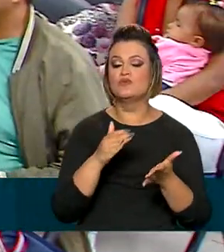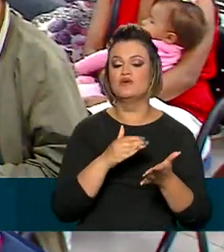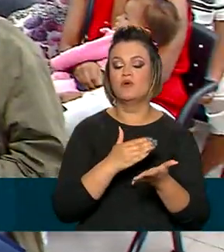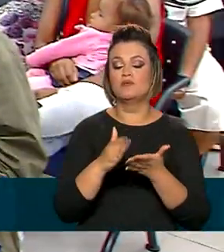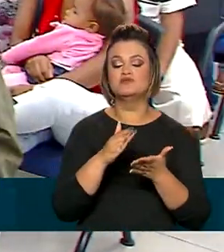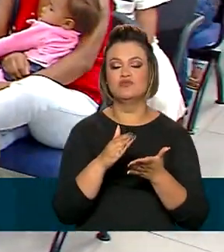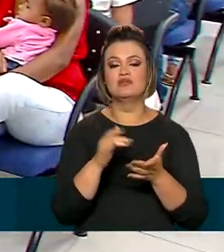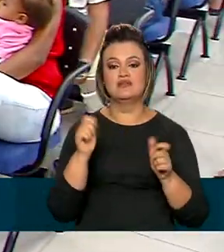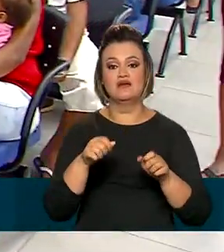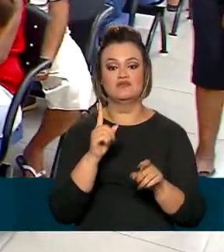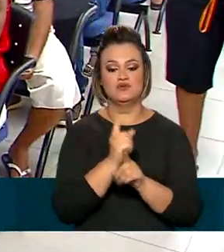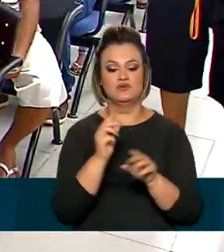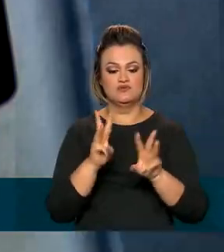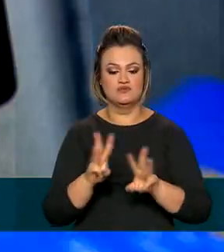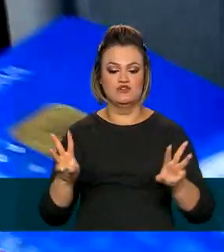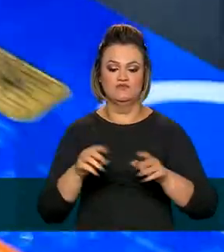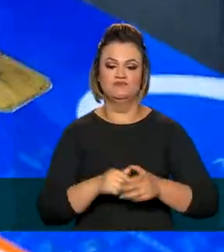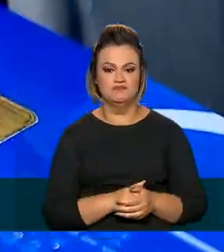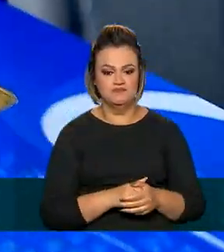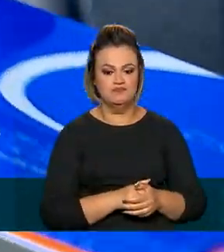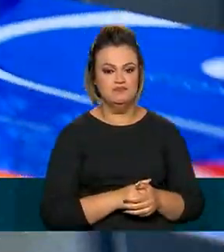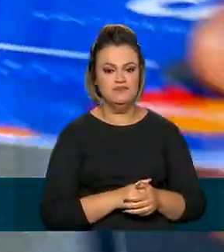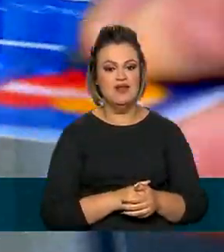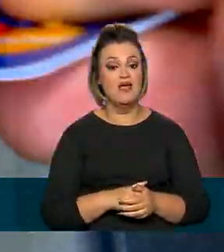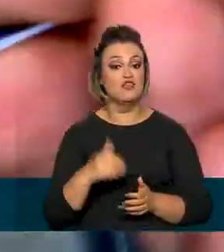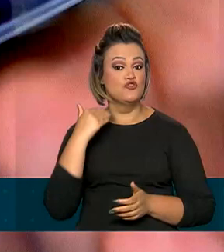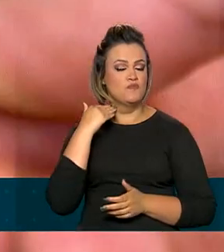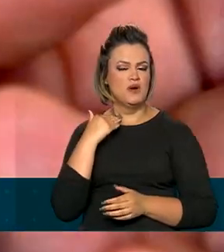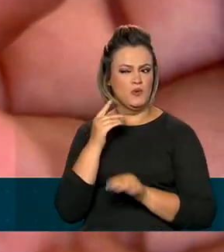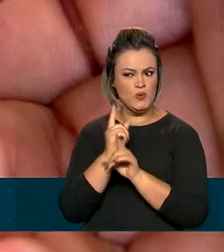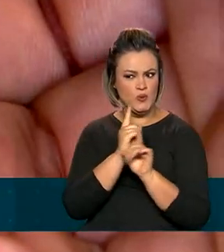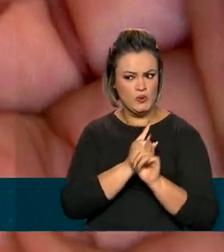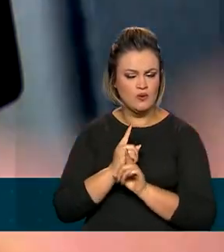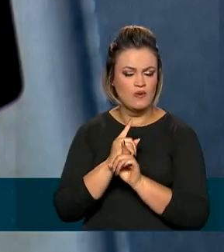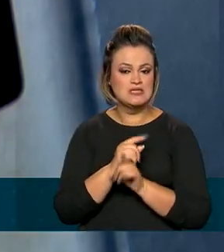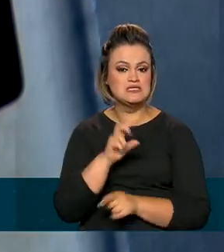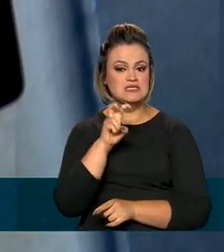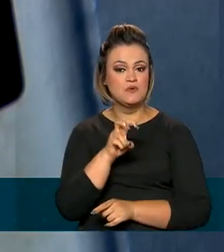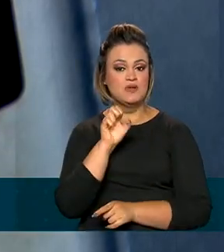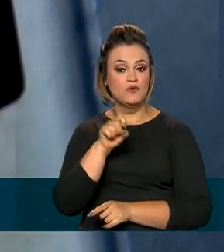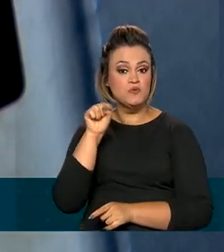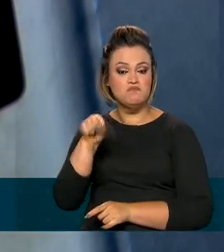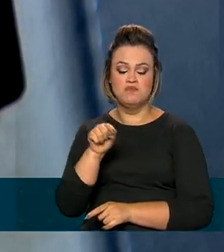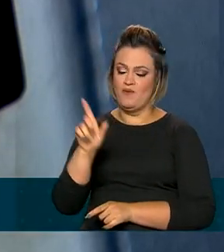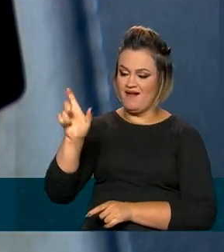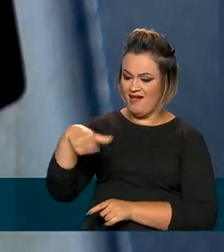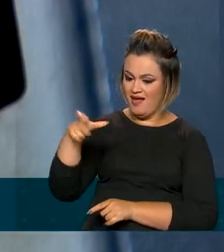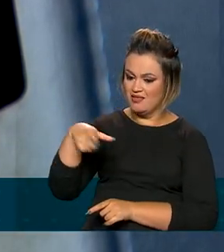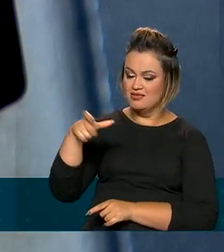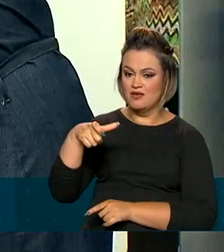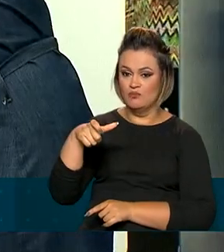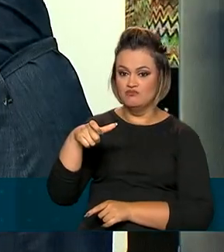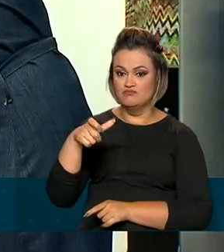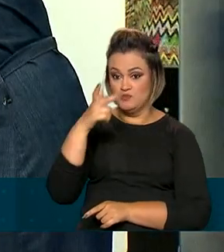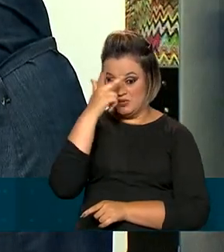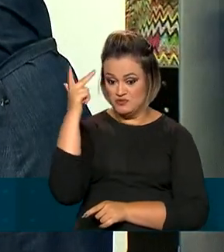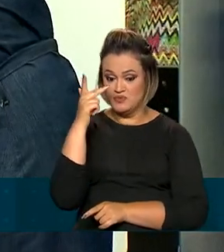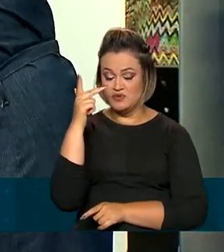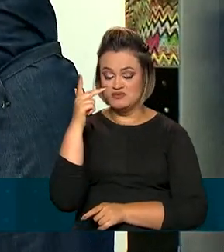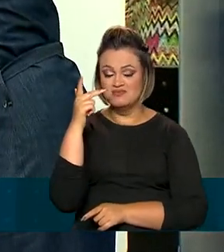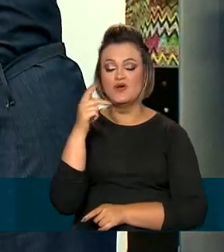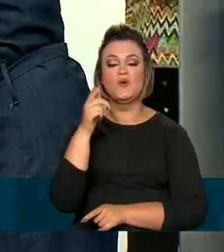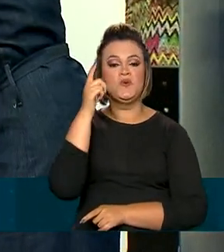no site Caixa para Elas. E, de acordo com a Caixa, 58 mil cartões de crédito pessoa física foram